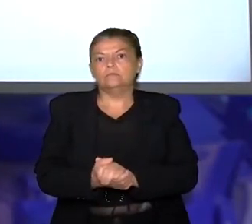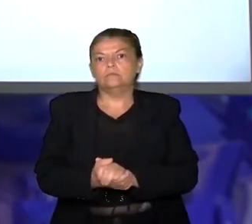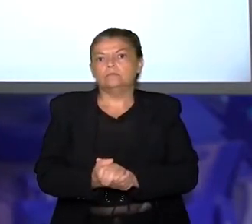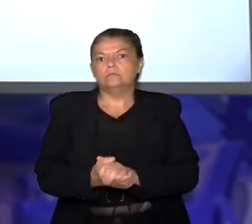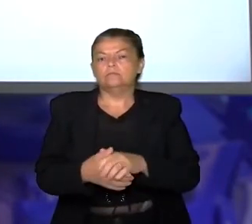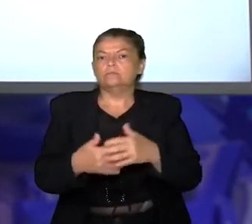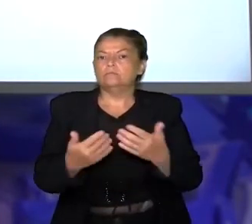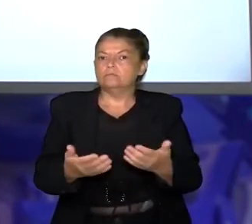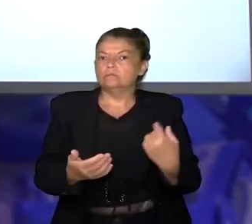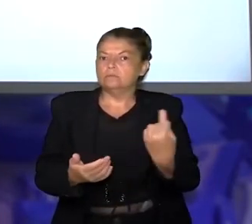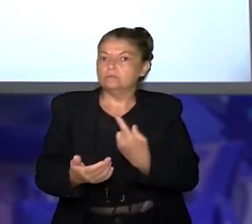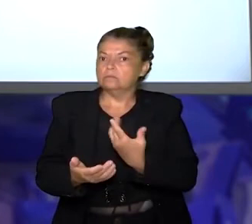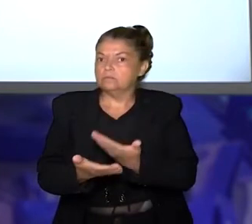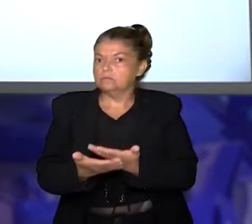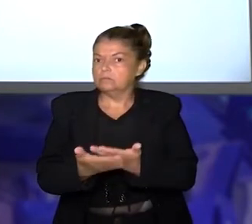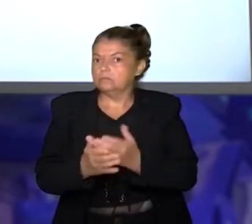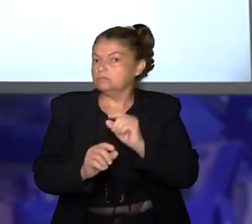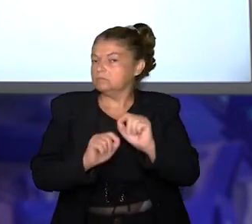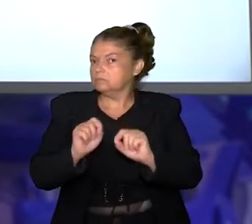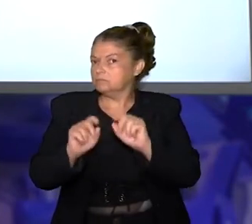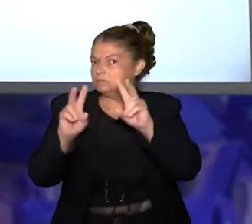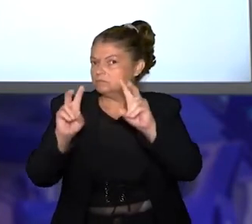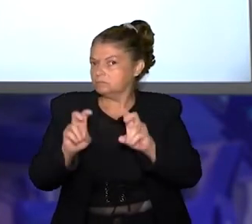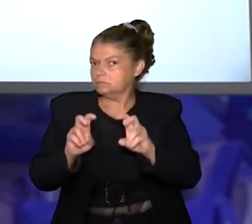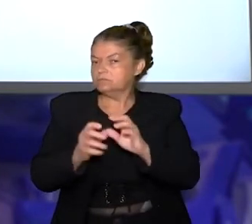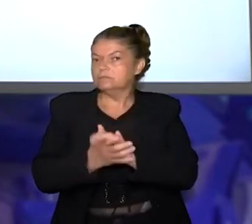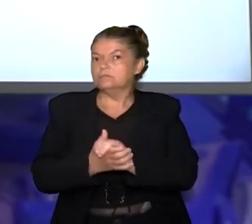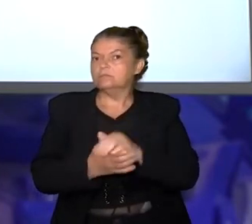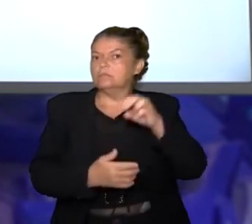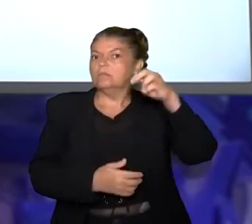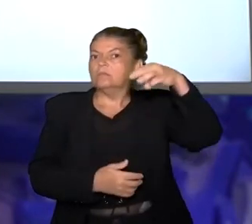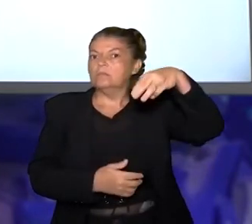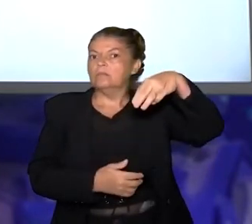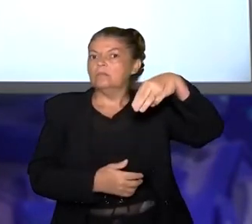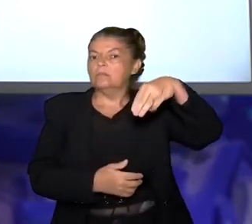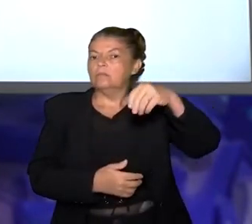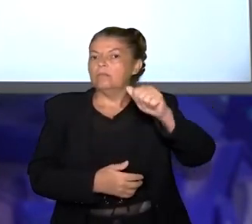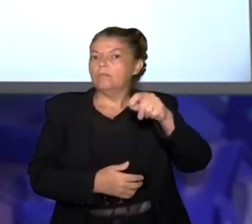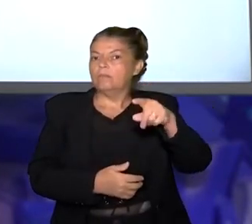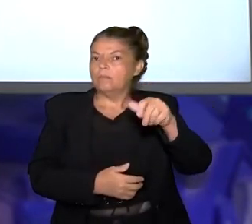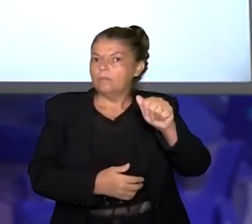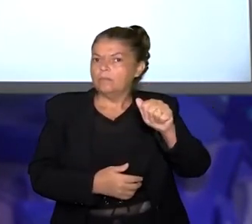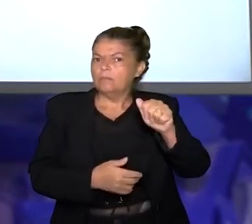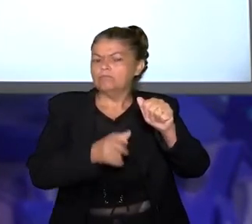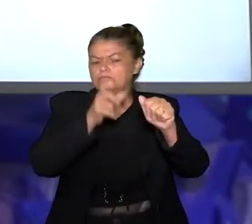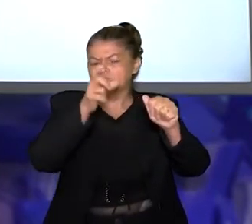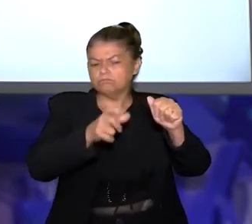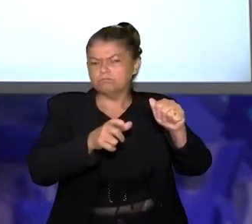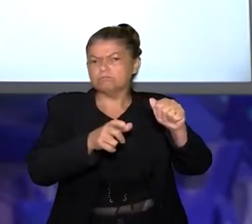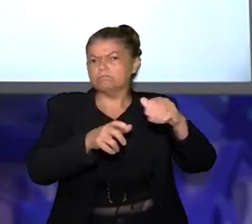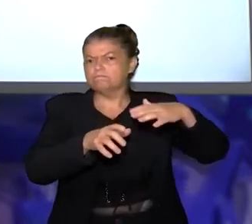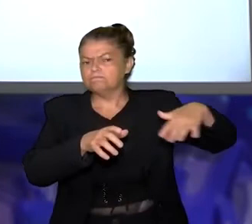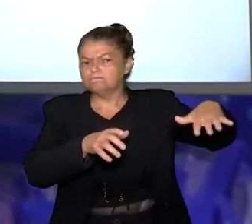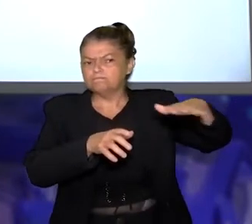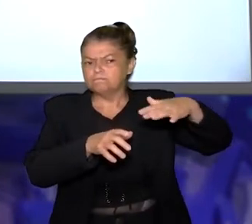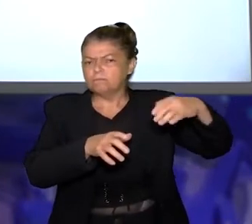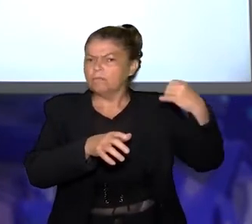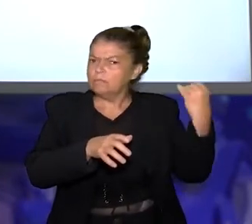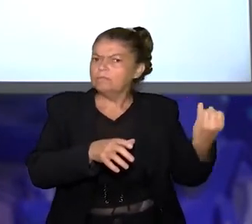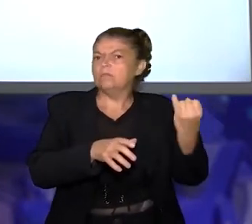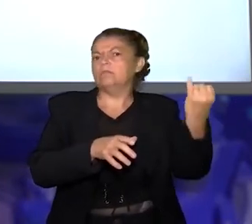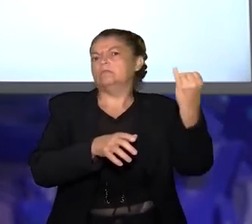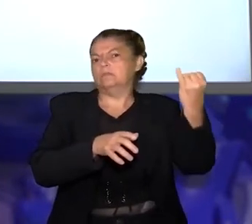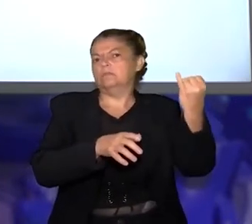Bem, pessoal, hoje nós estudamos o seguinte, o mapa e sua função, um pouco de sua história, um pouco de seus elementos.